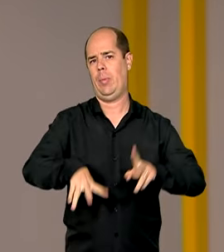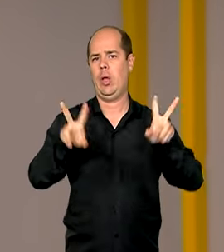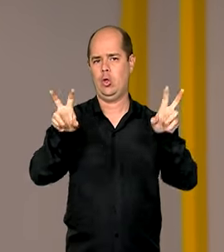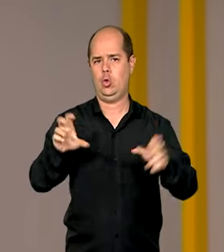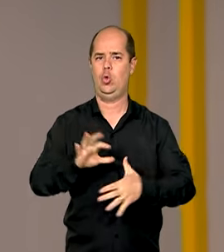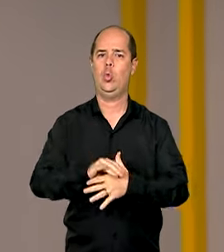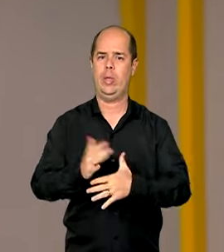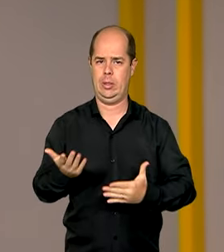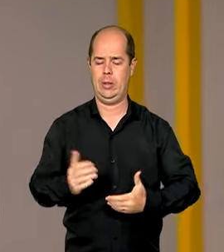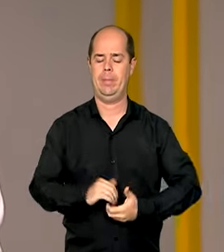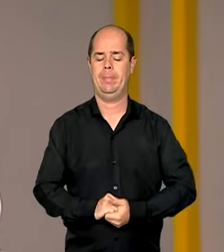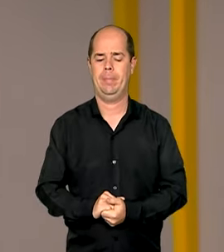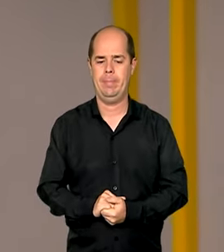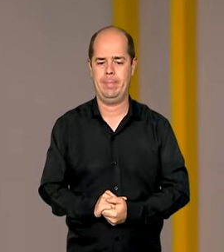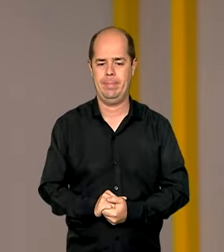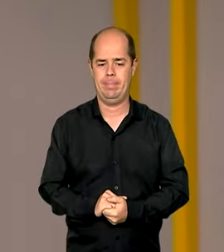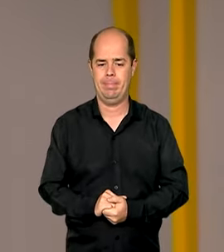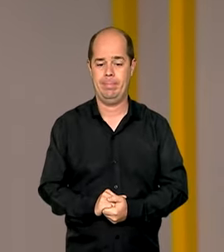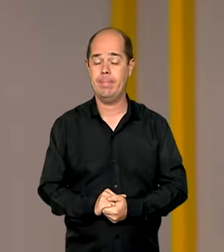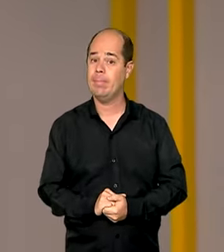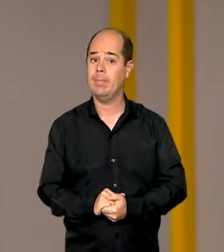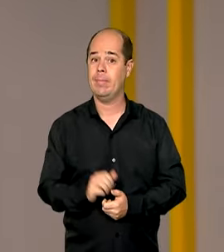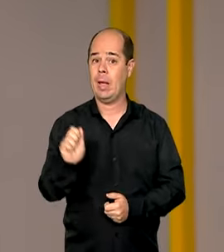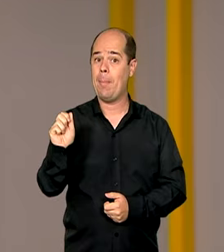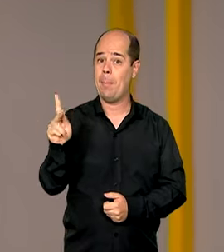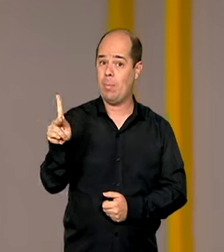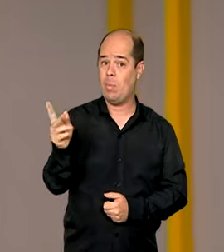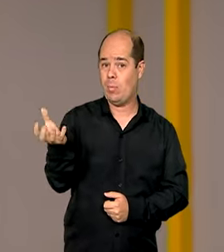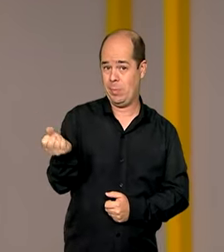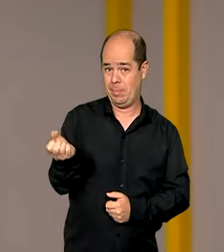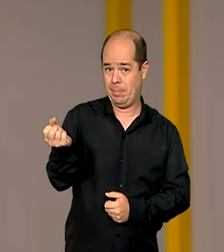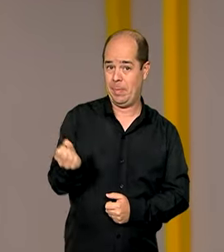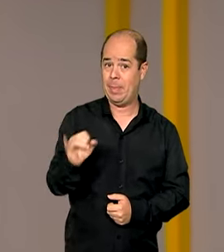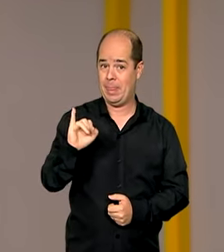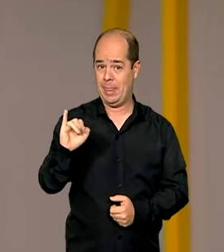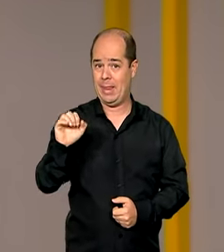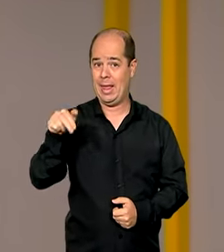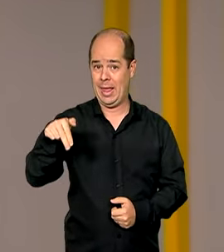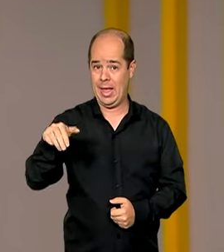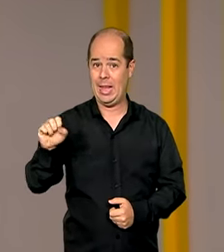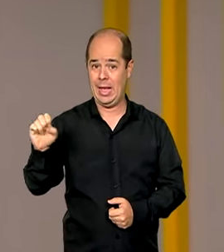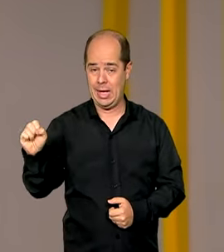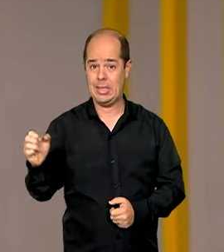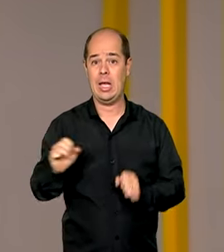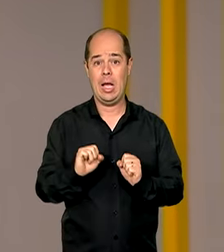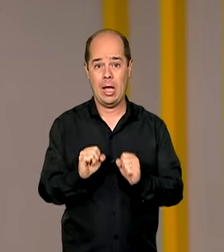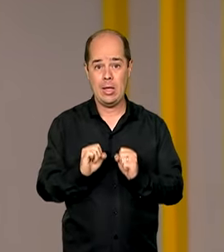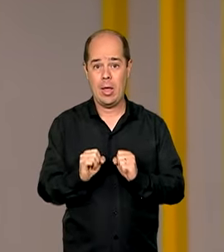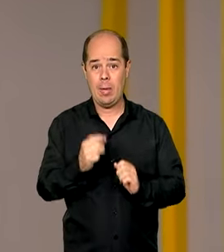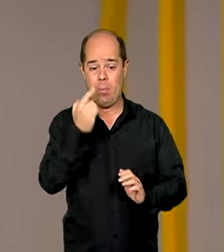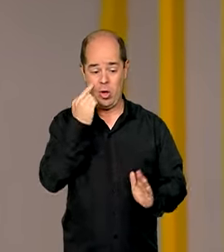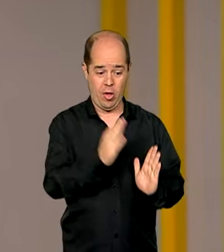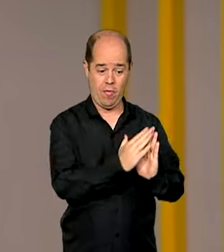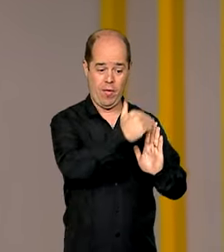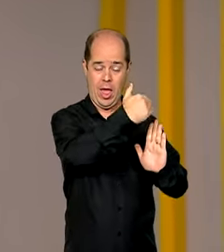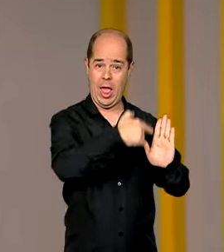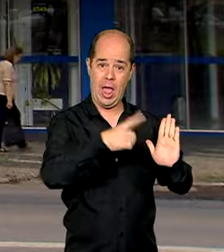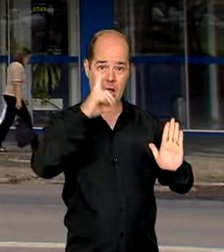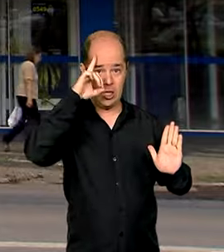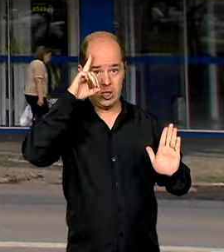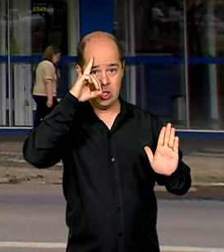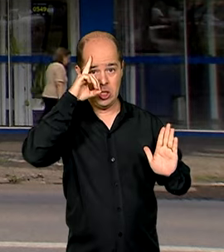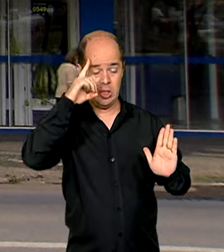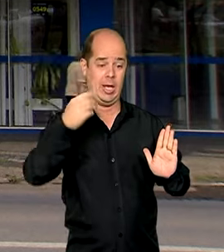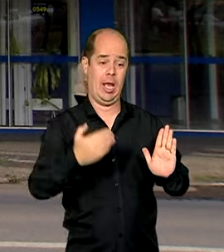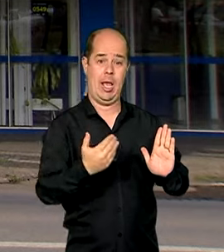Aposentados e pensionistas do INSS já podem conferir a data em que vão receber o pagamento ao longo do próximo ano. O